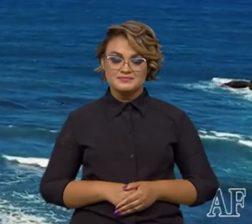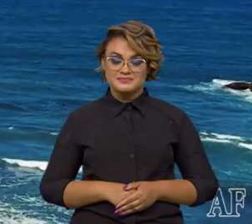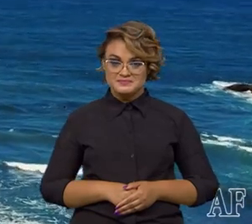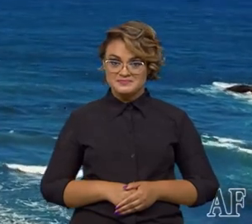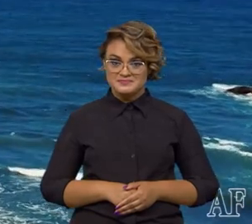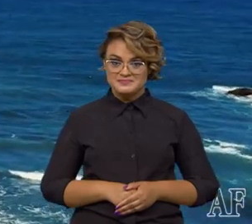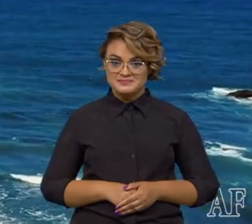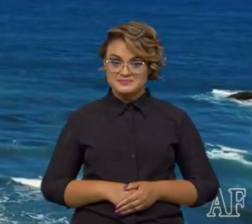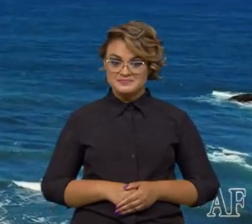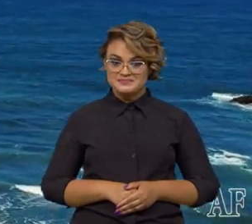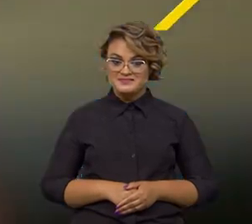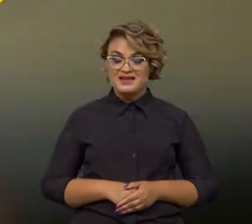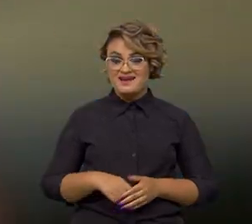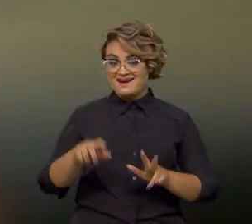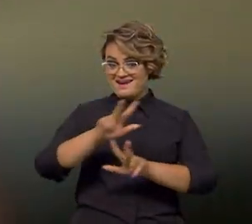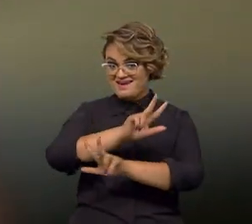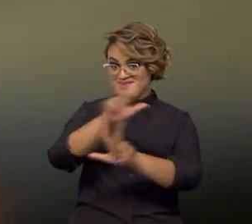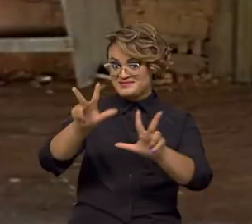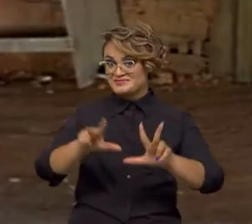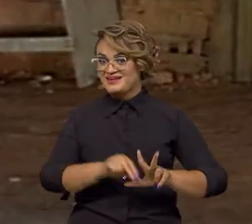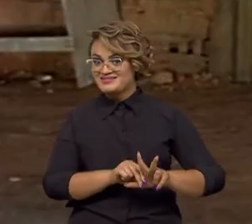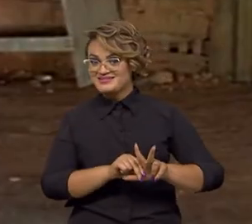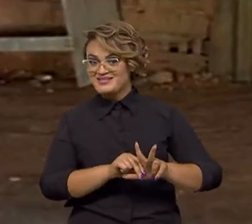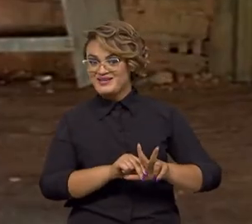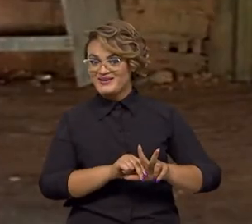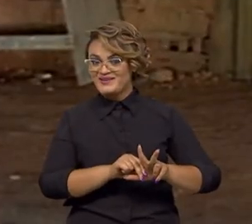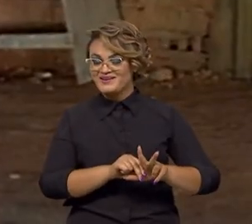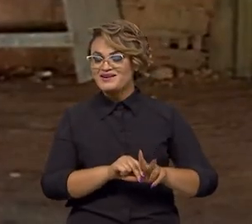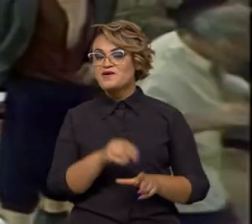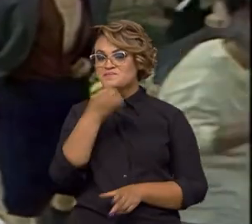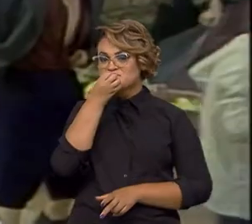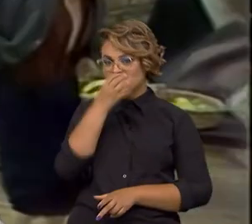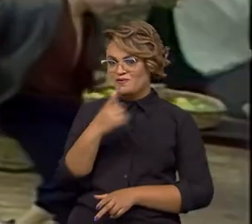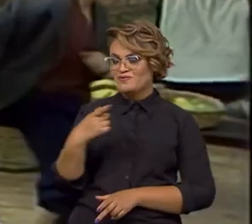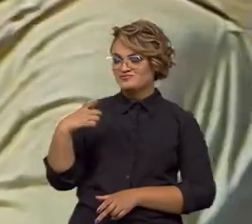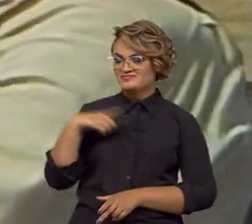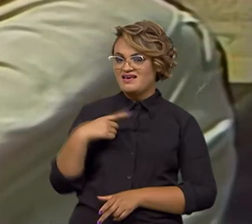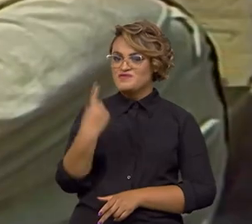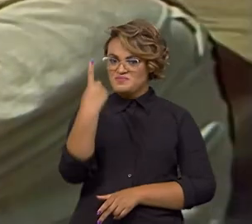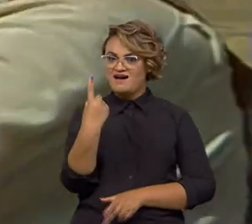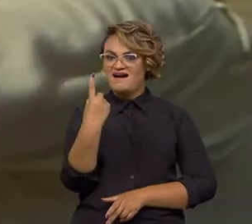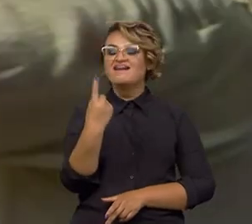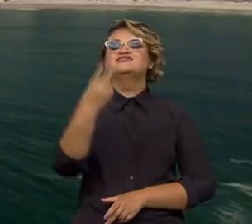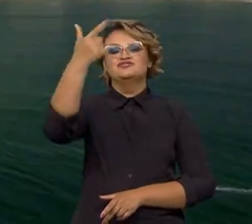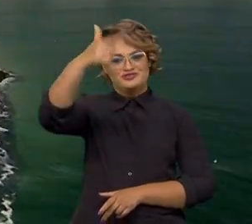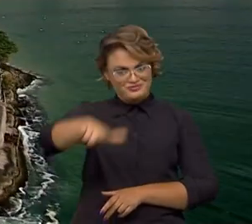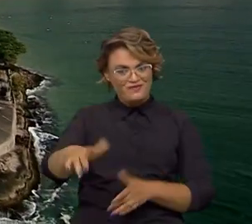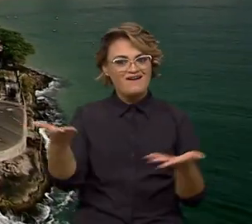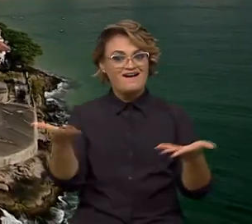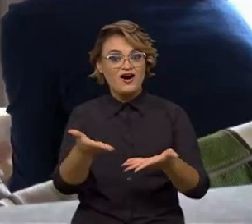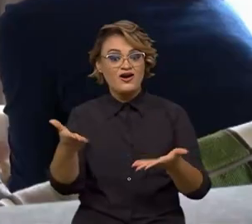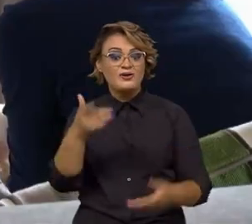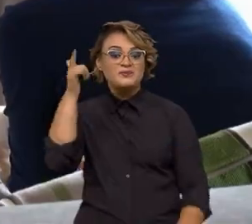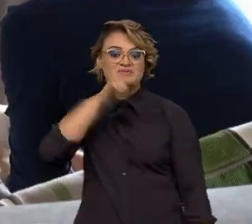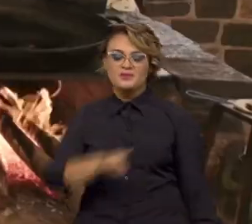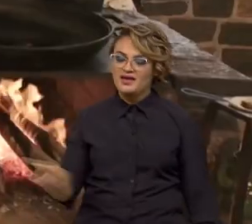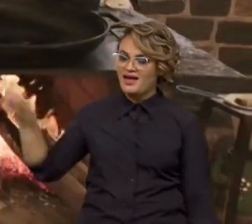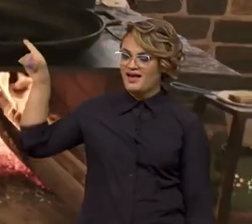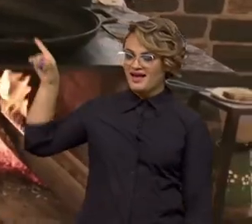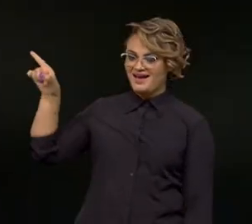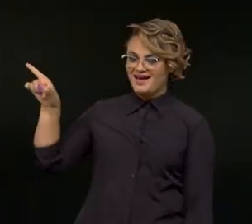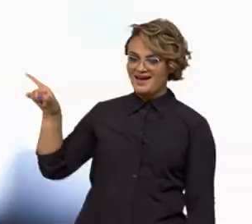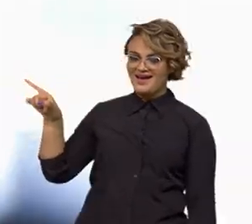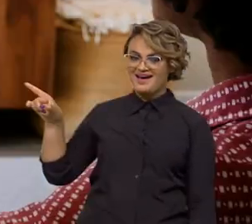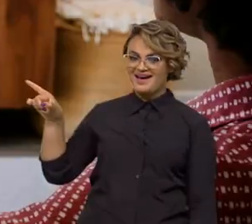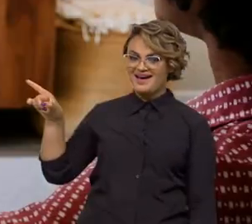Na TV Brasil, o que é bom repete. Mais uma vez estamos em quinto lugar